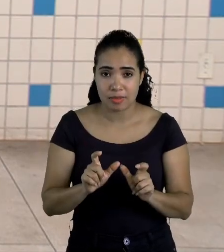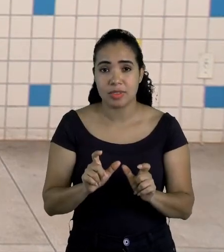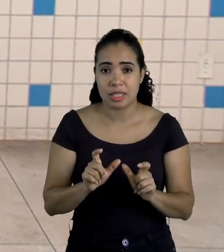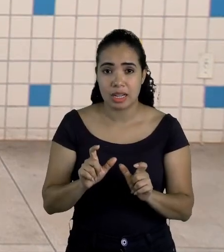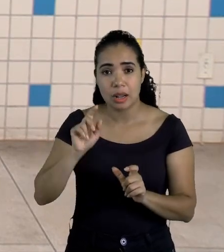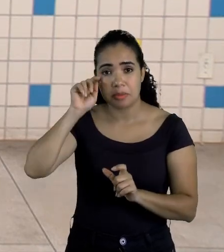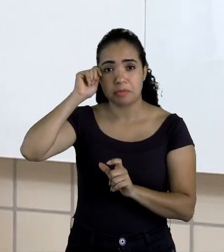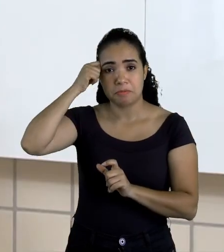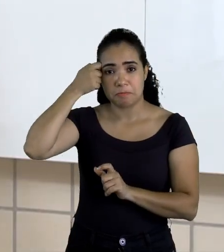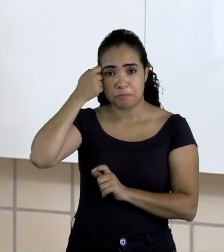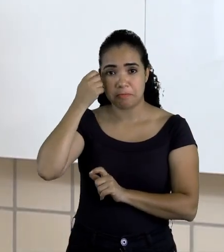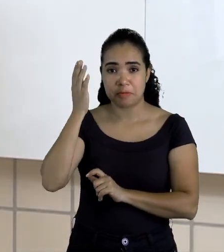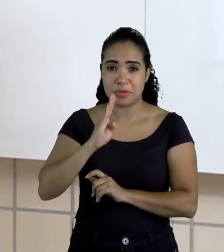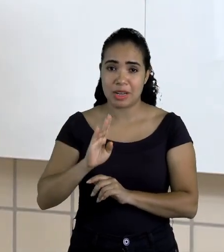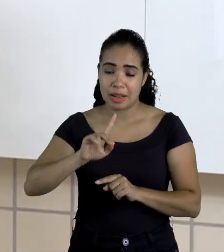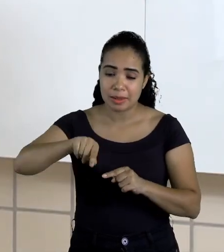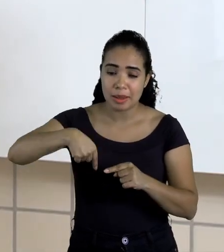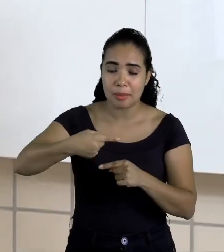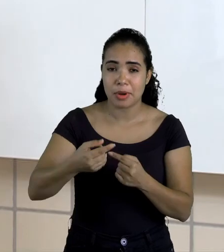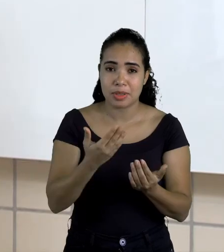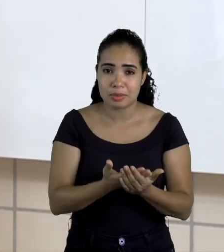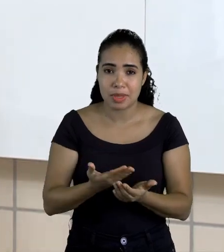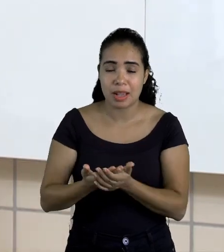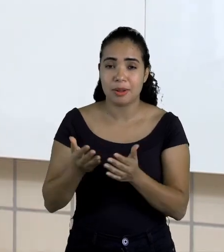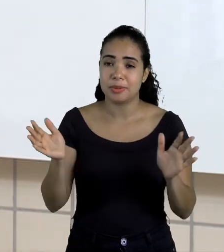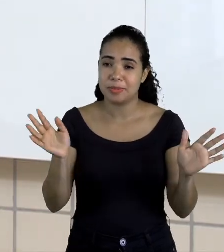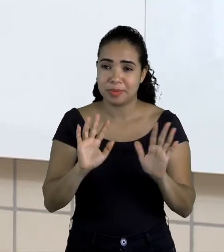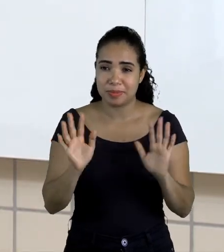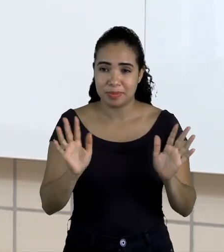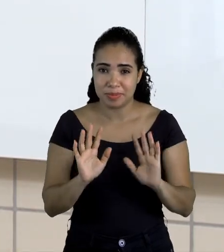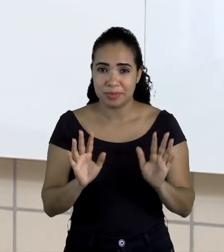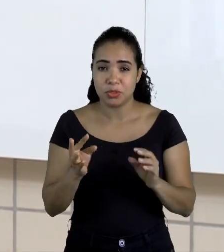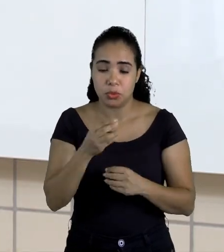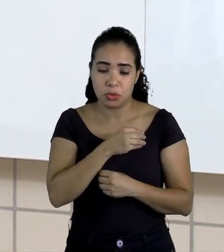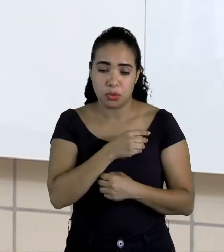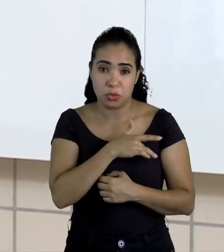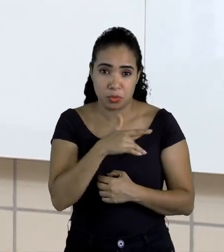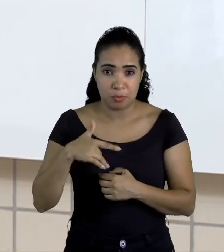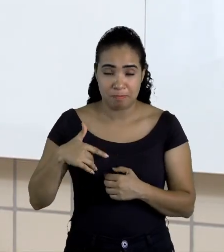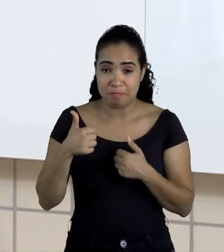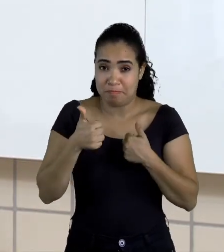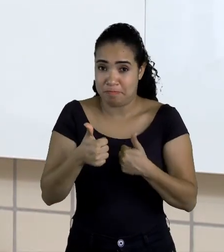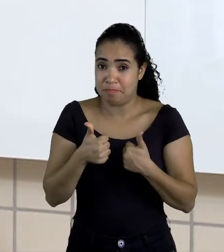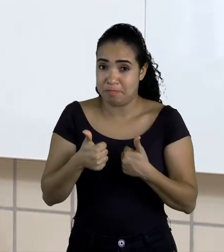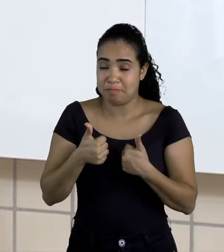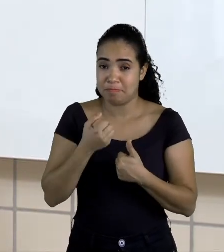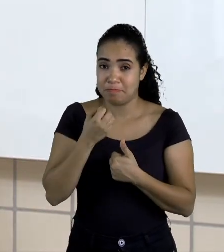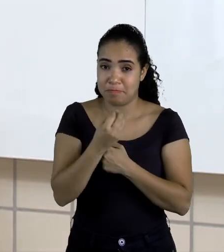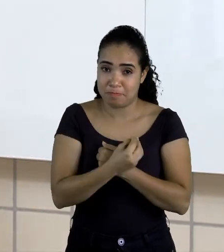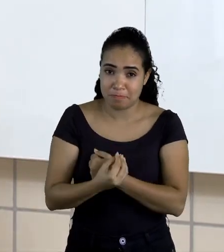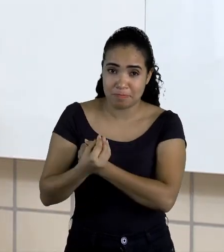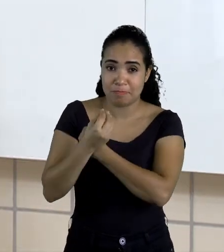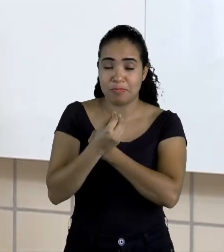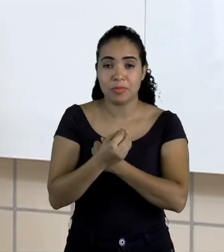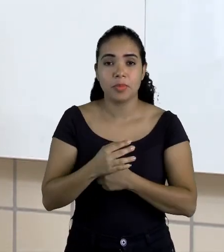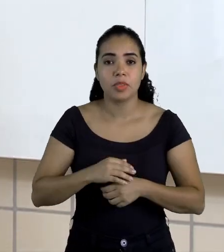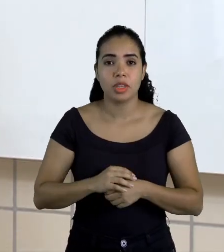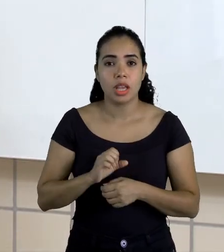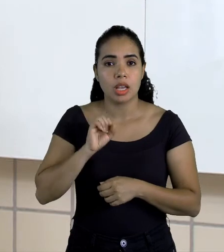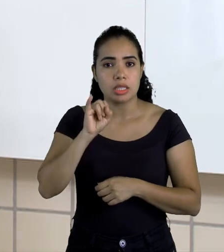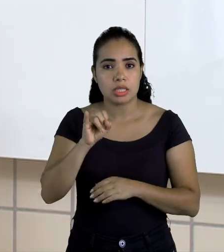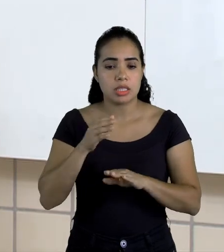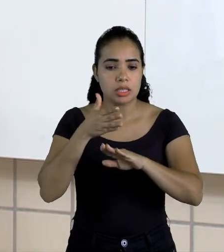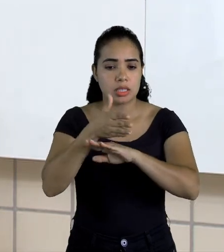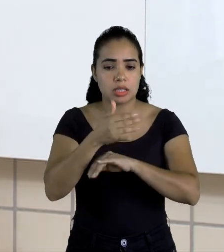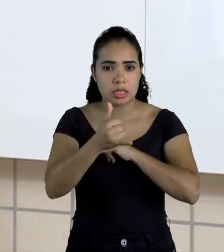africana. Até a nossa próxima aula. Cuidem-se bem. Lembrando que, se você não tiver acesso